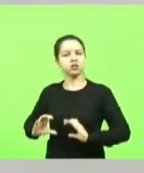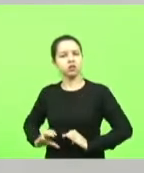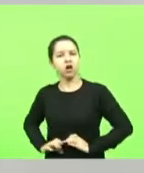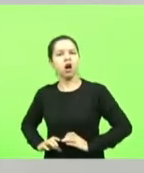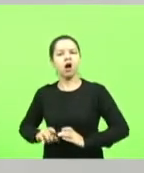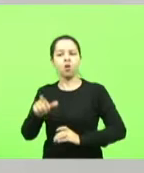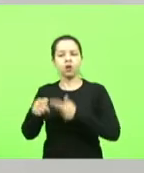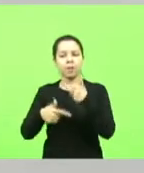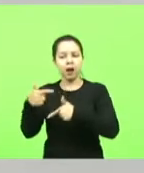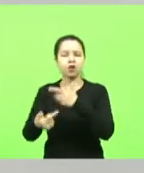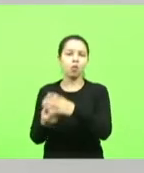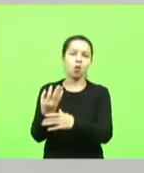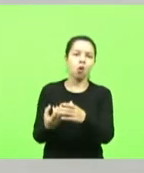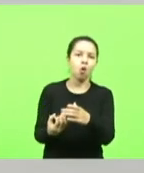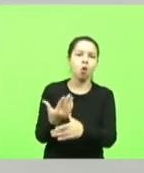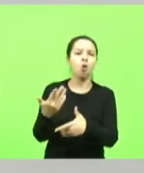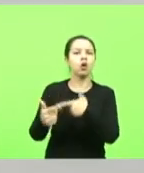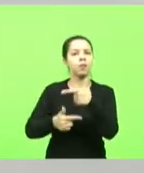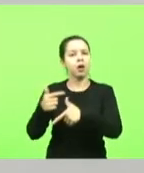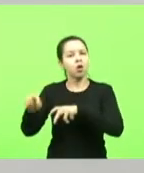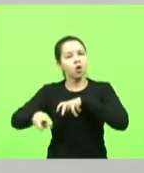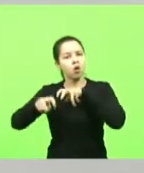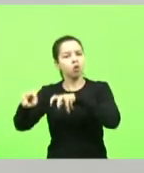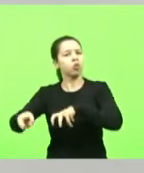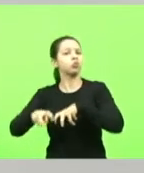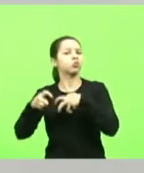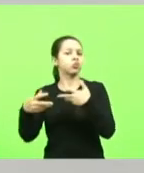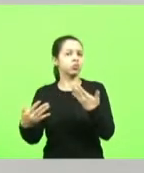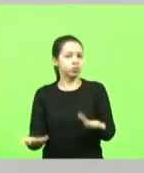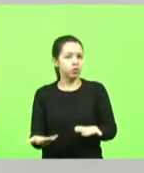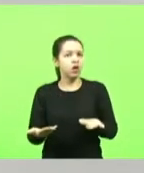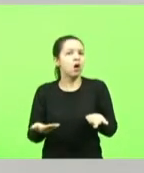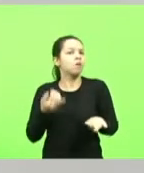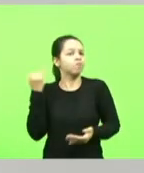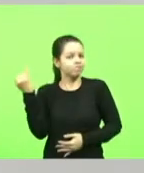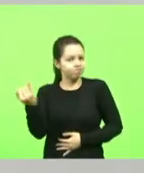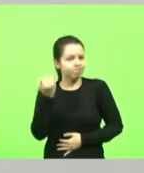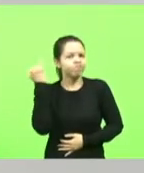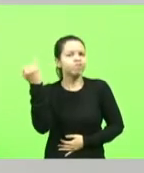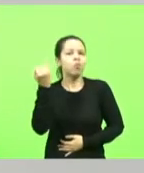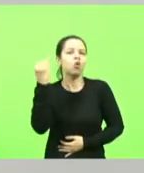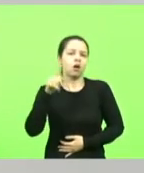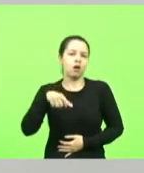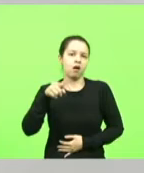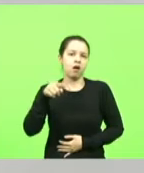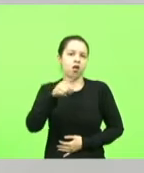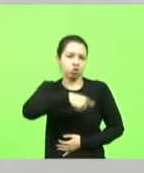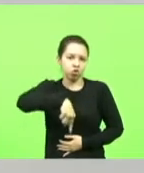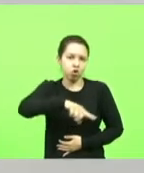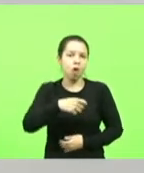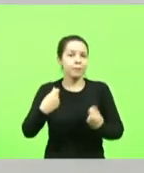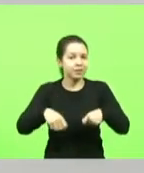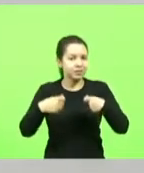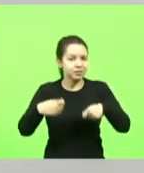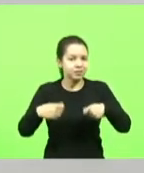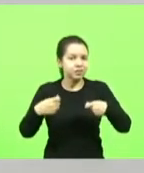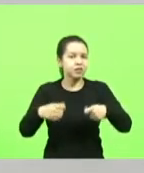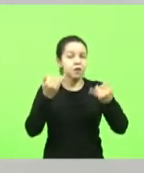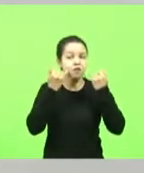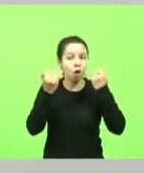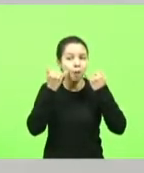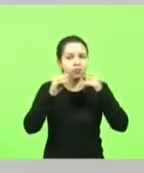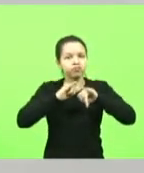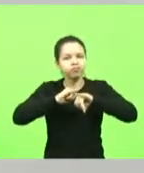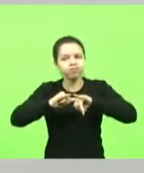com o agricultor então é muito importante que a gente possa informar o que está sendo